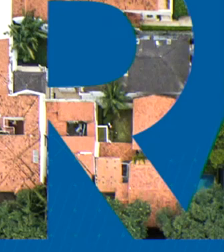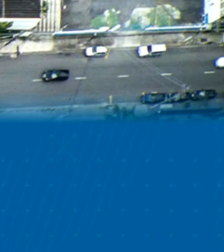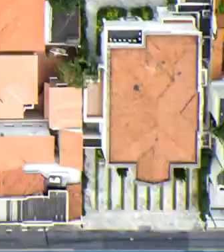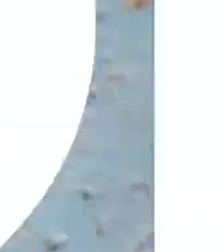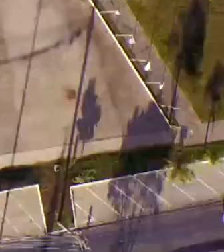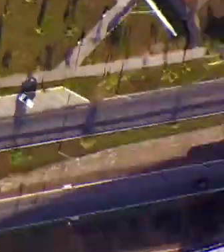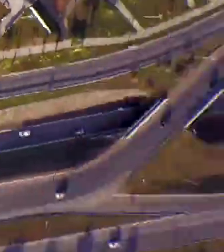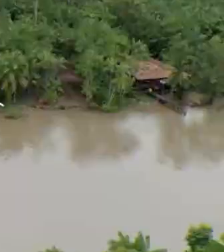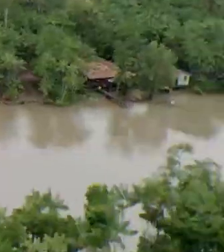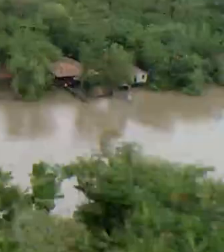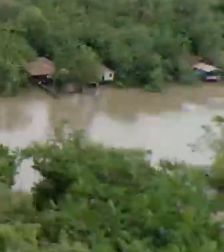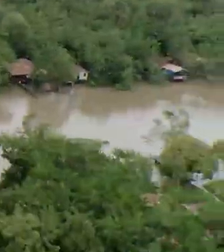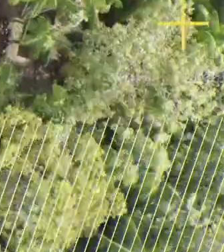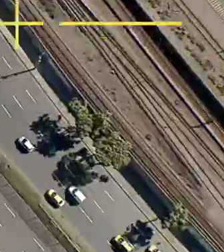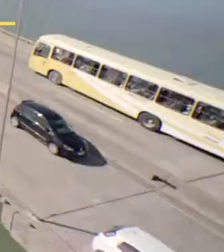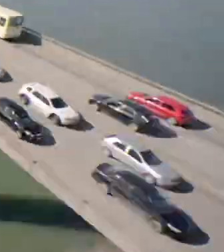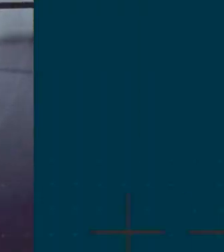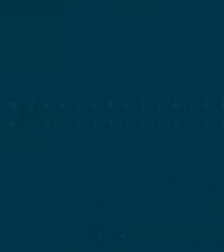Abertura